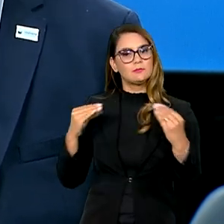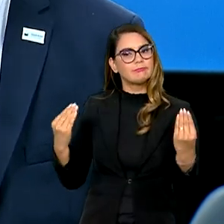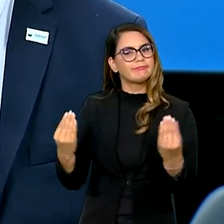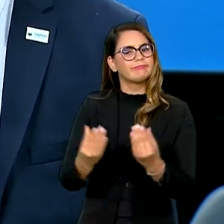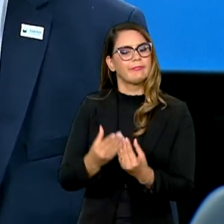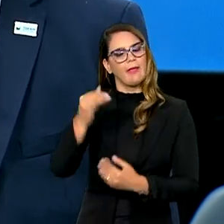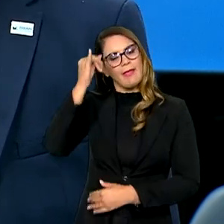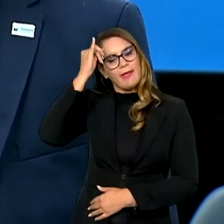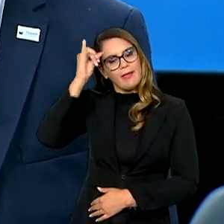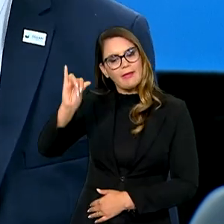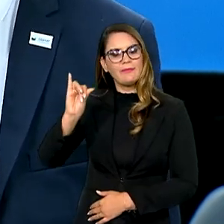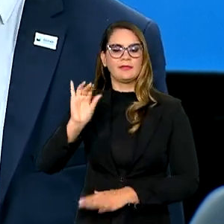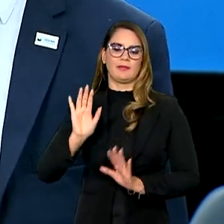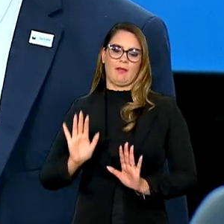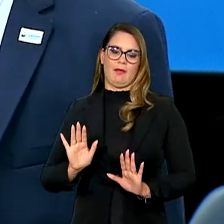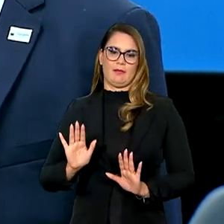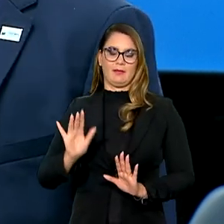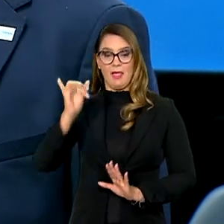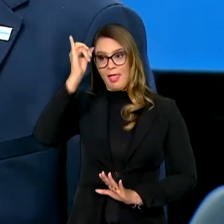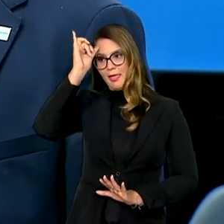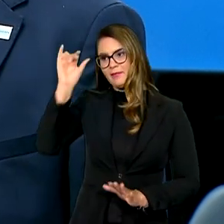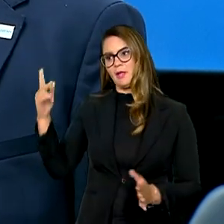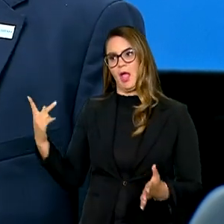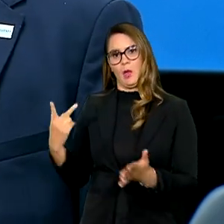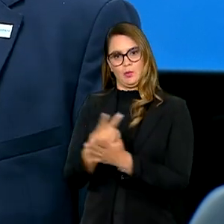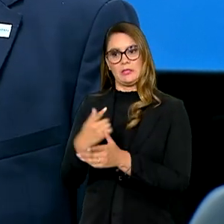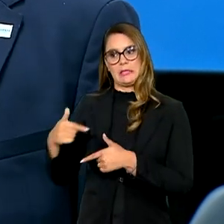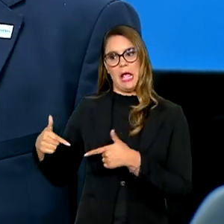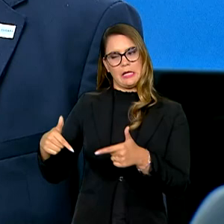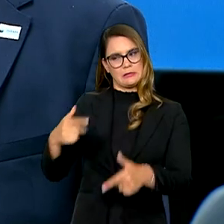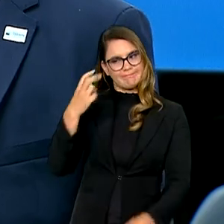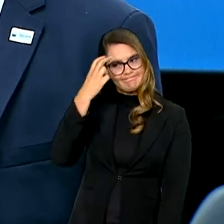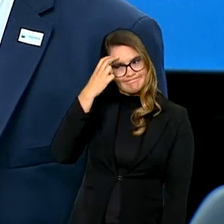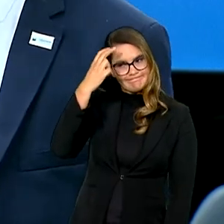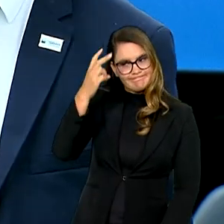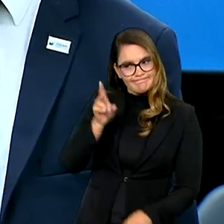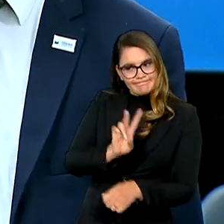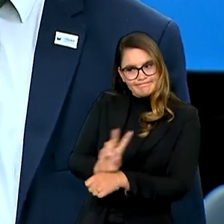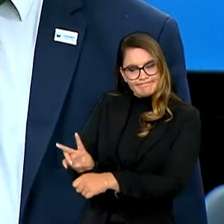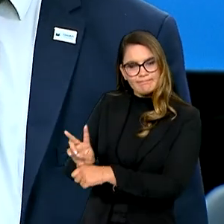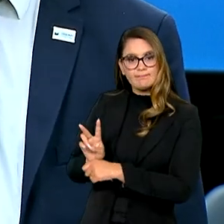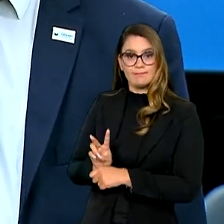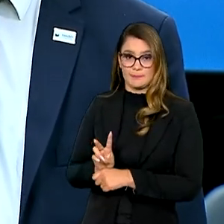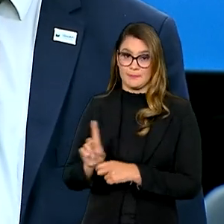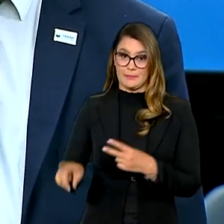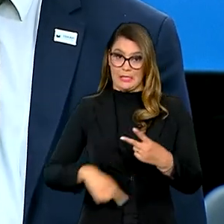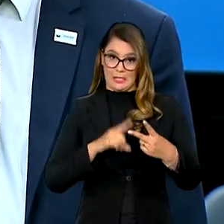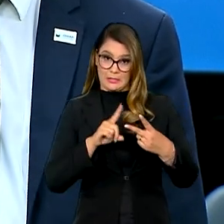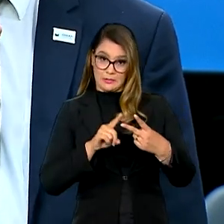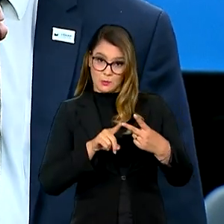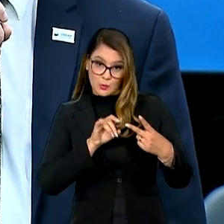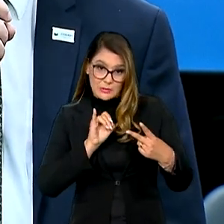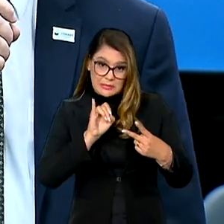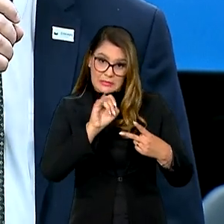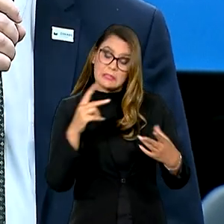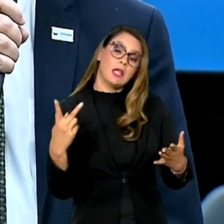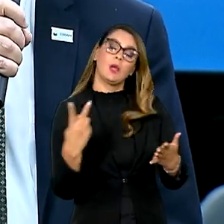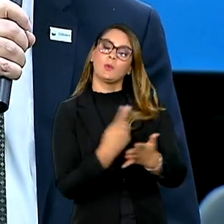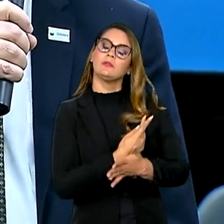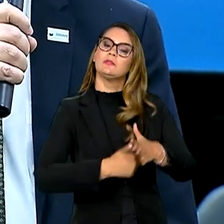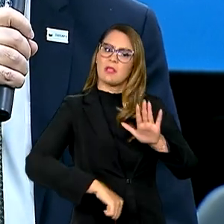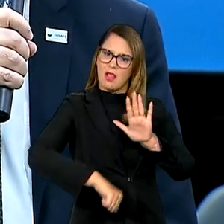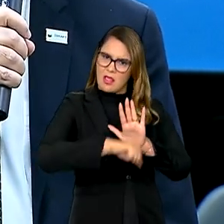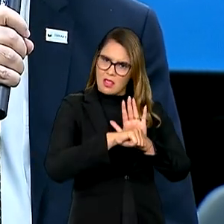evitar esse tipo de ocorrência. através de ações de inteligência, em segundo, se numa eventualidade acontecer qualquer